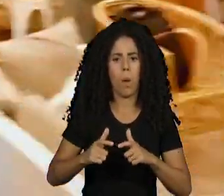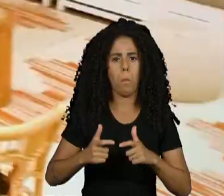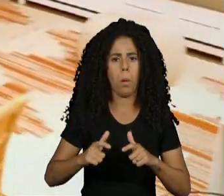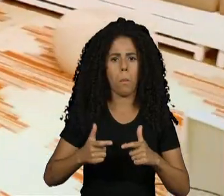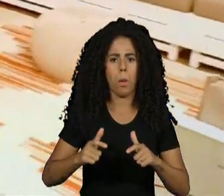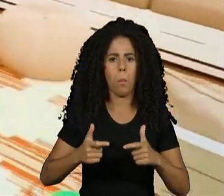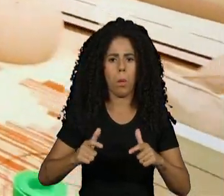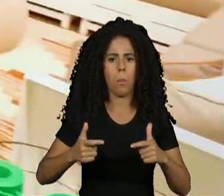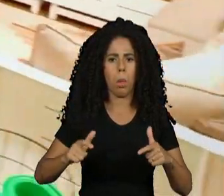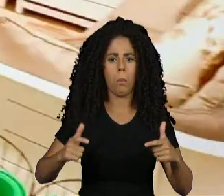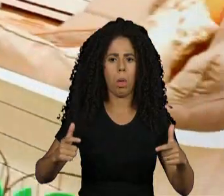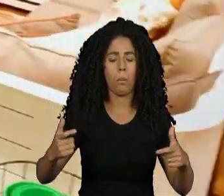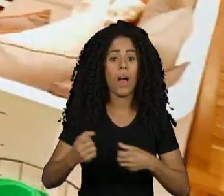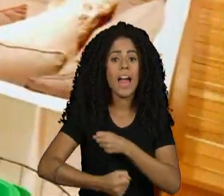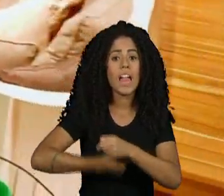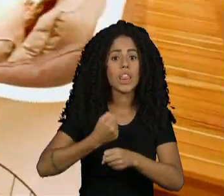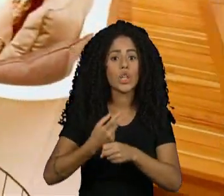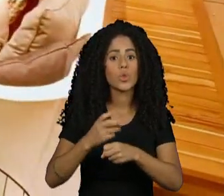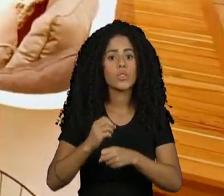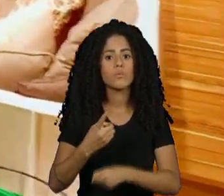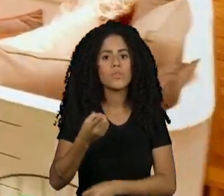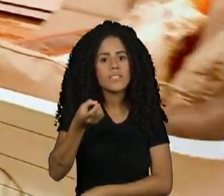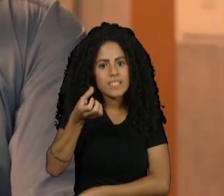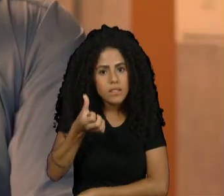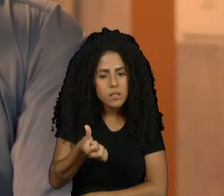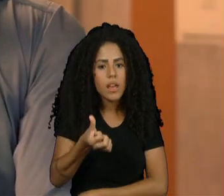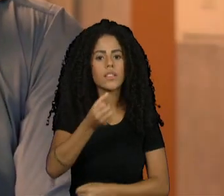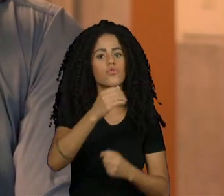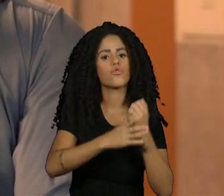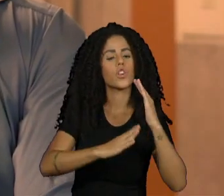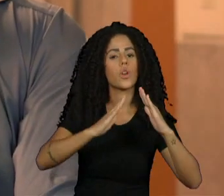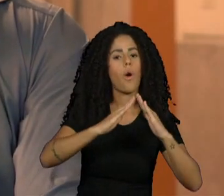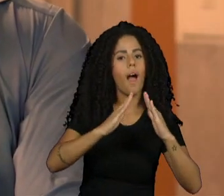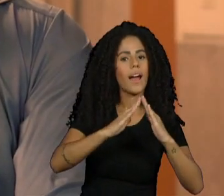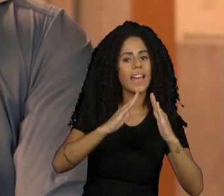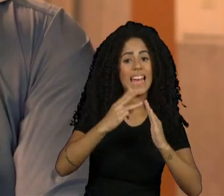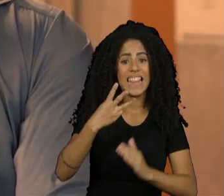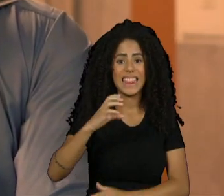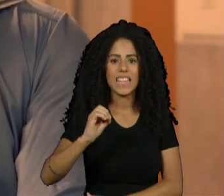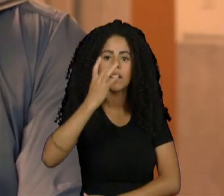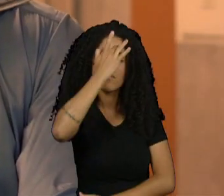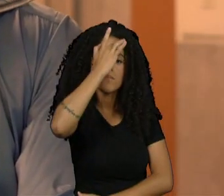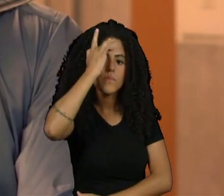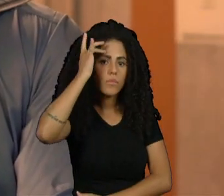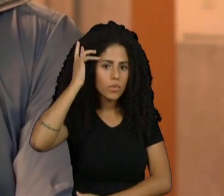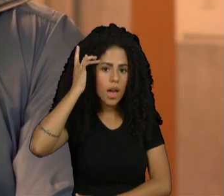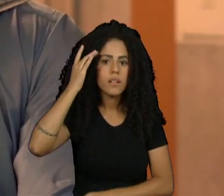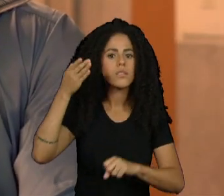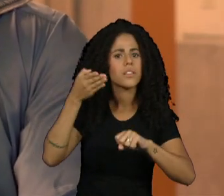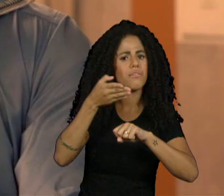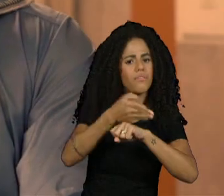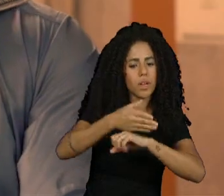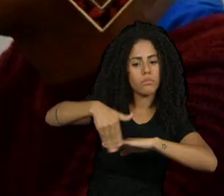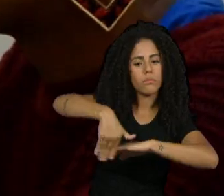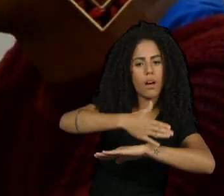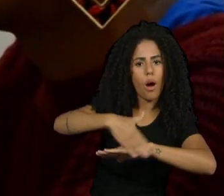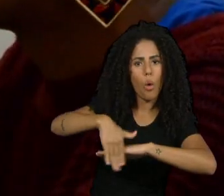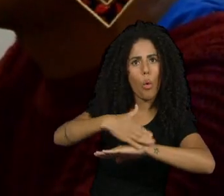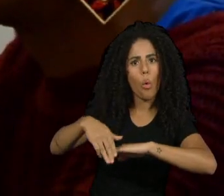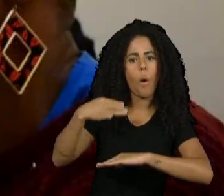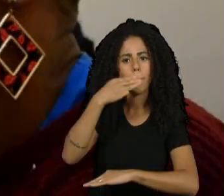2016, março de 2016, inaugurou esse espaço. A Casa hoje atende 30 pessoas que vieram de situação de ruptura,